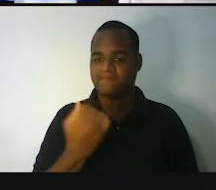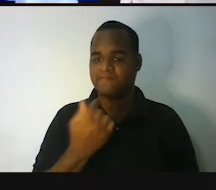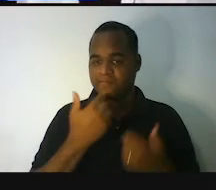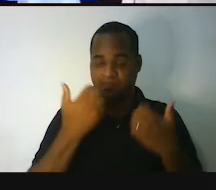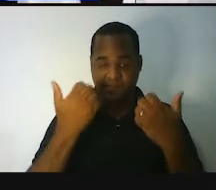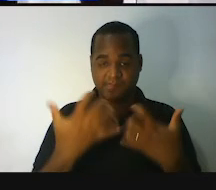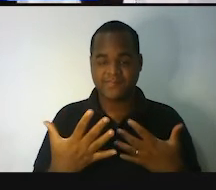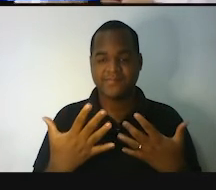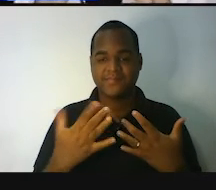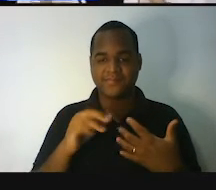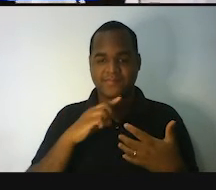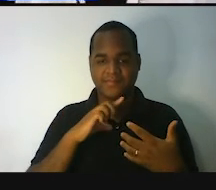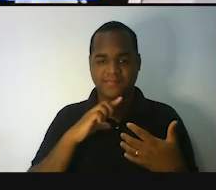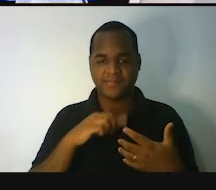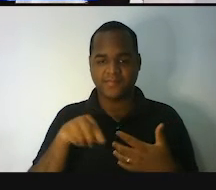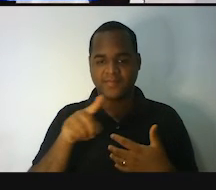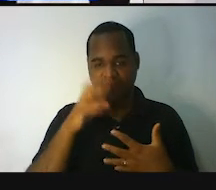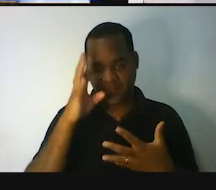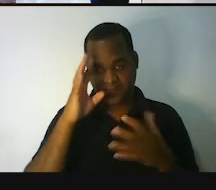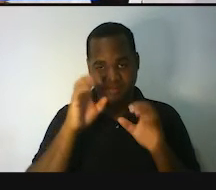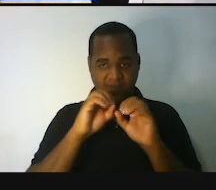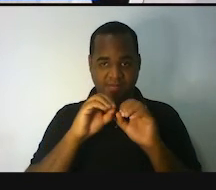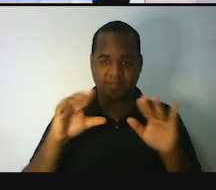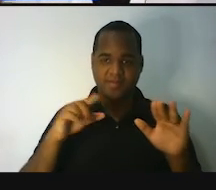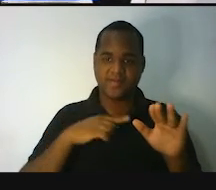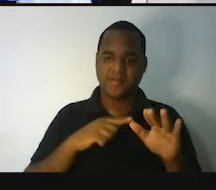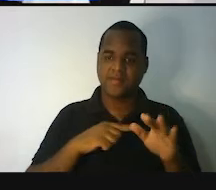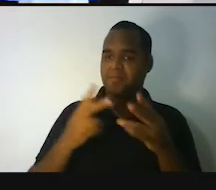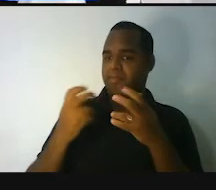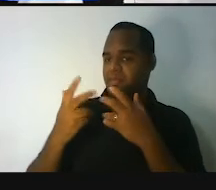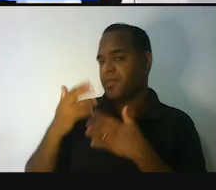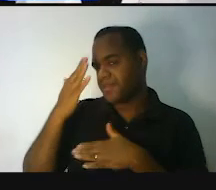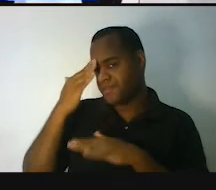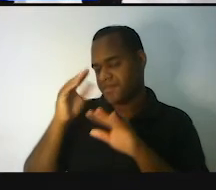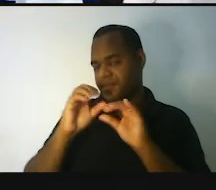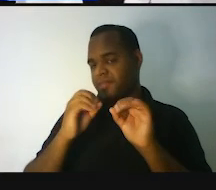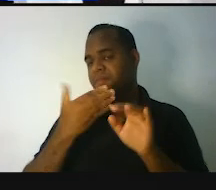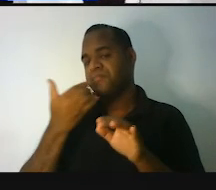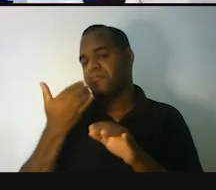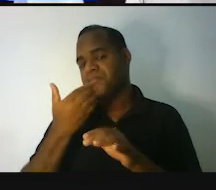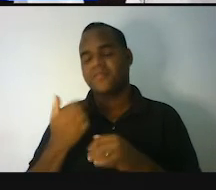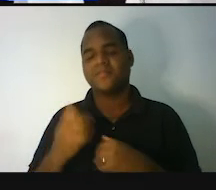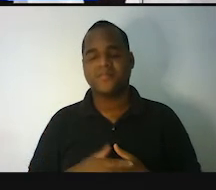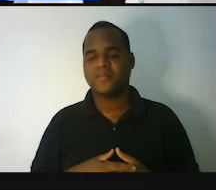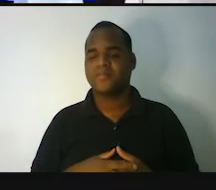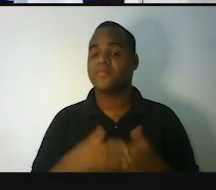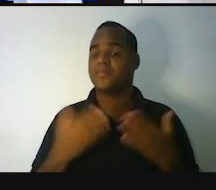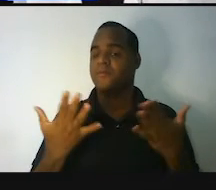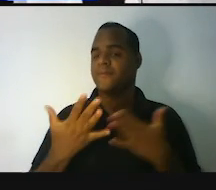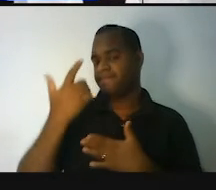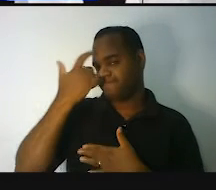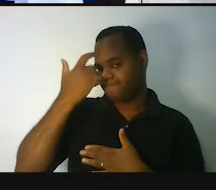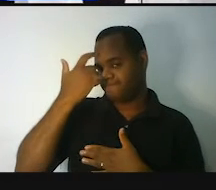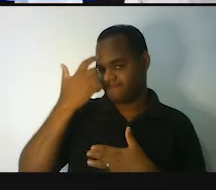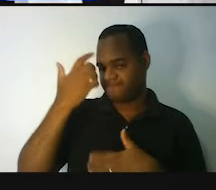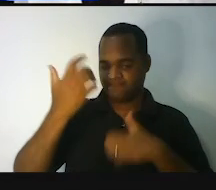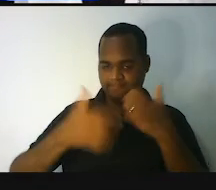fala de volume. E você vai entender isso melhor a partir de agora. Agora a gente vai pensar